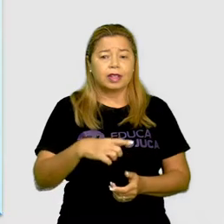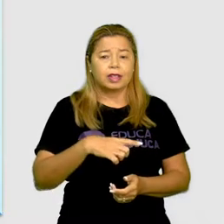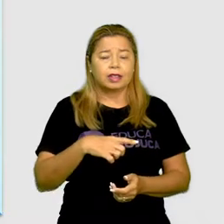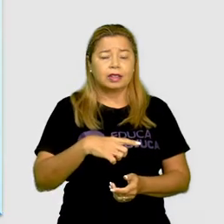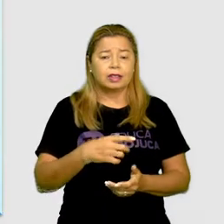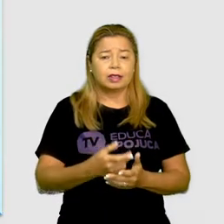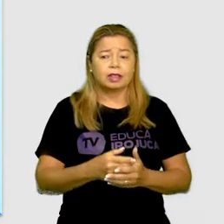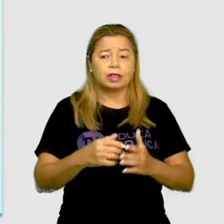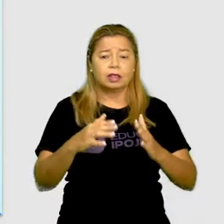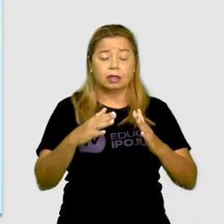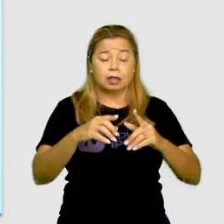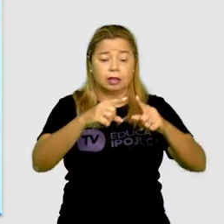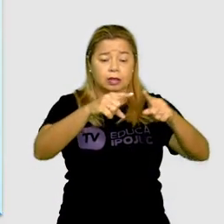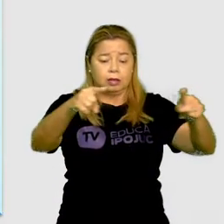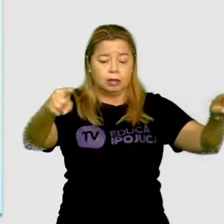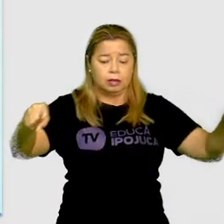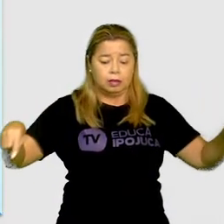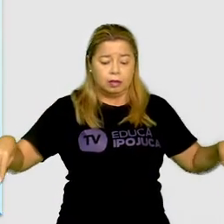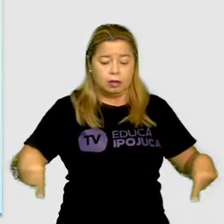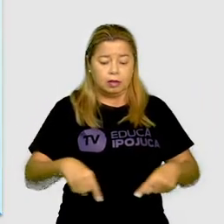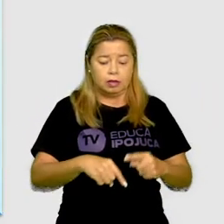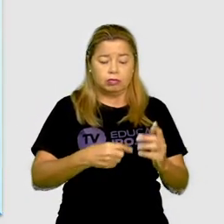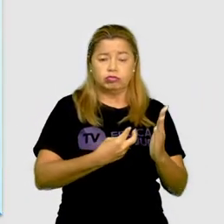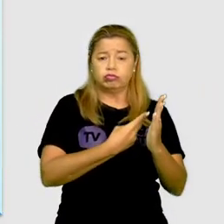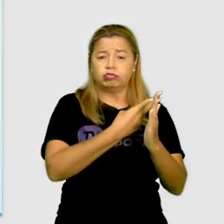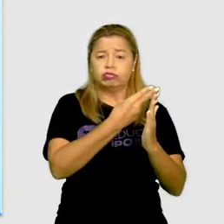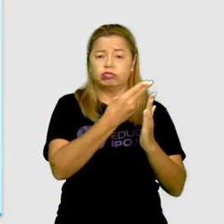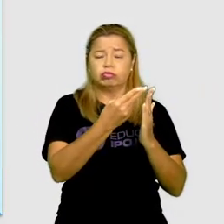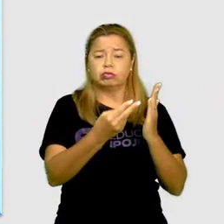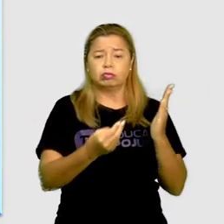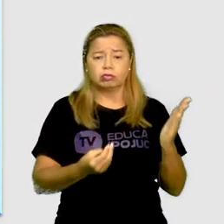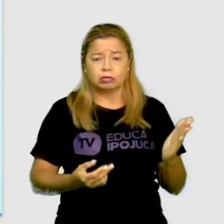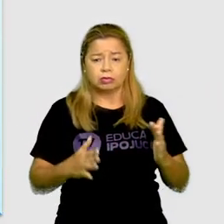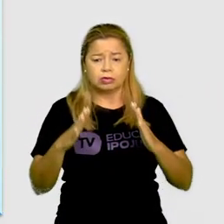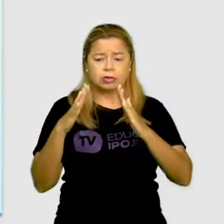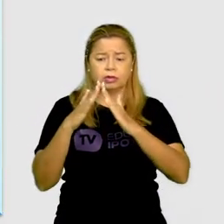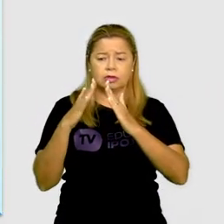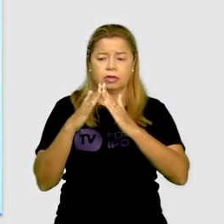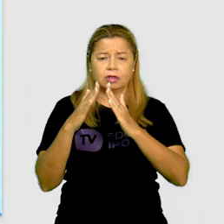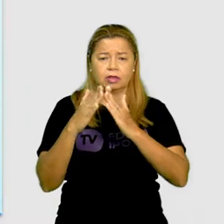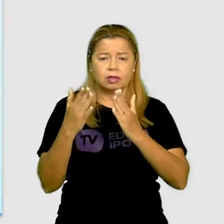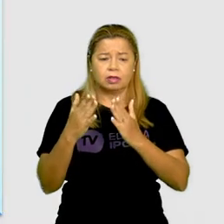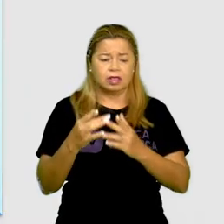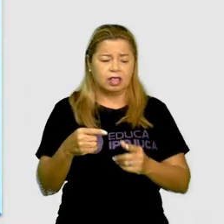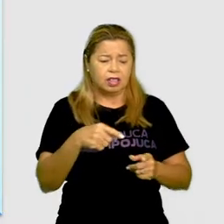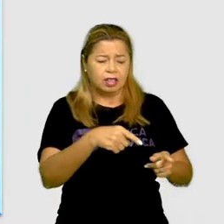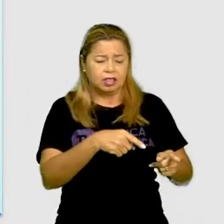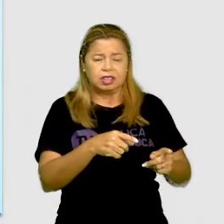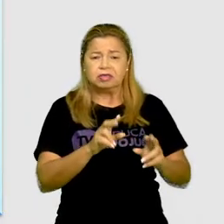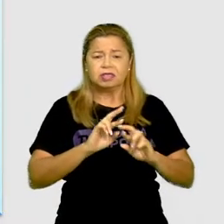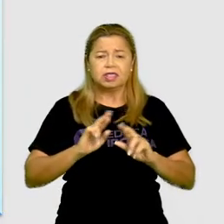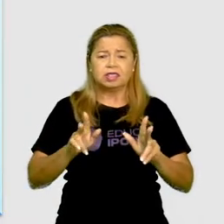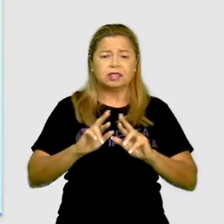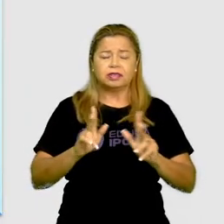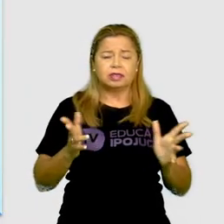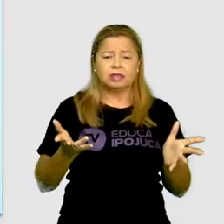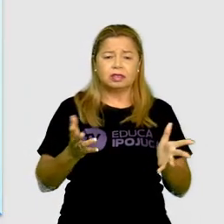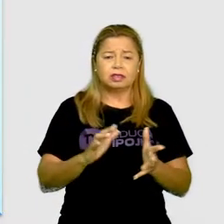planta de uma casa. E qual dessas aqui não tem a ver com a planta da casa? Ou qual